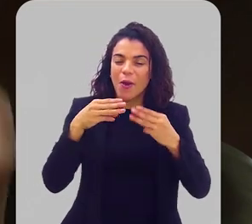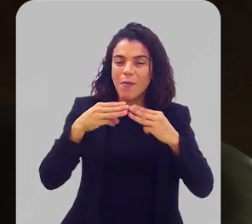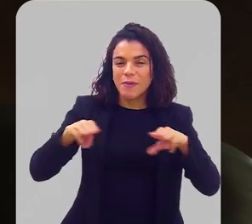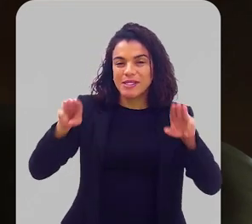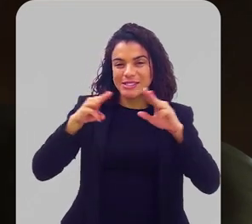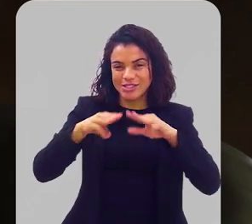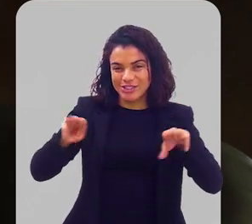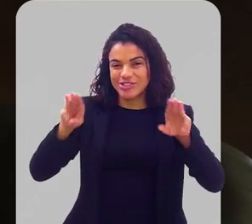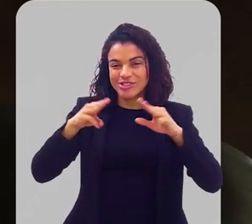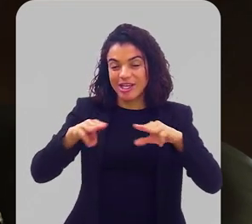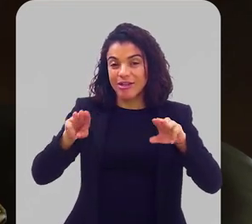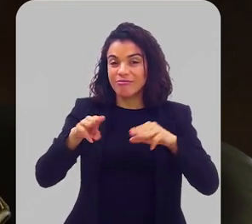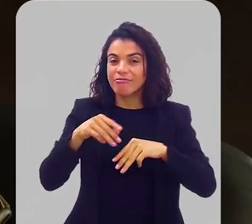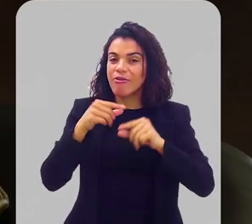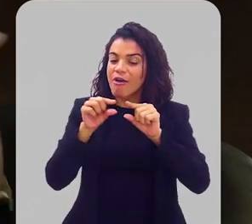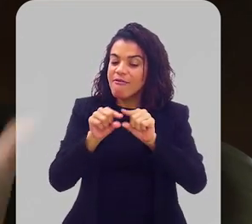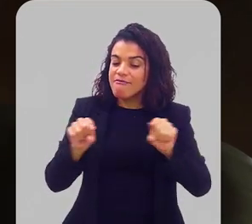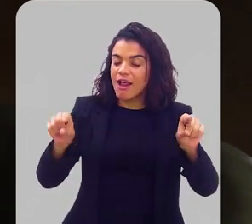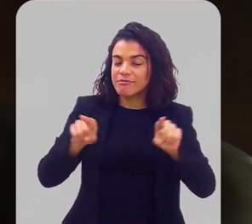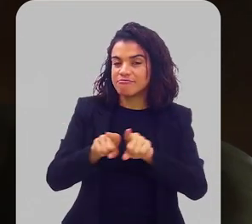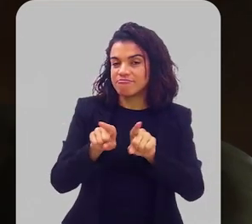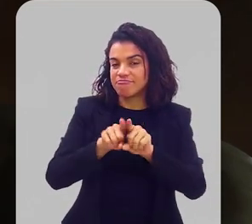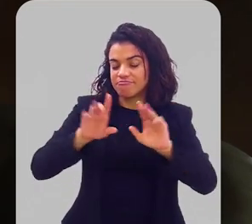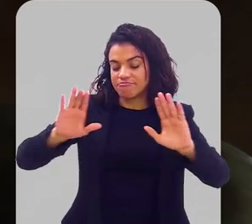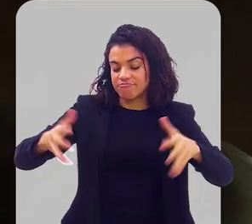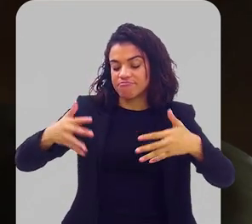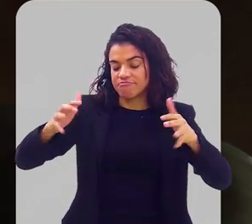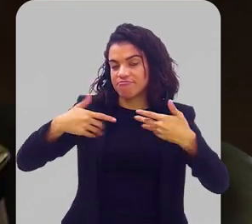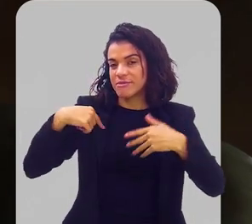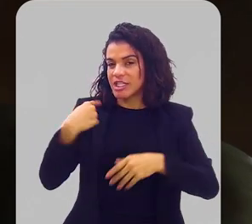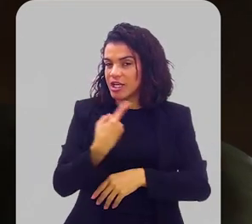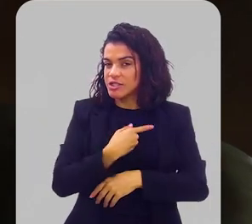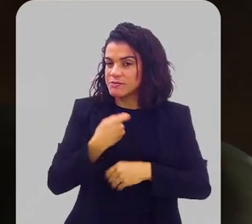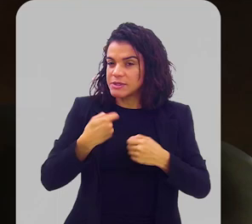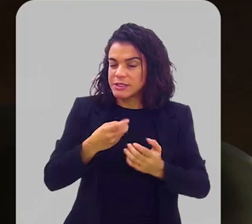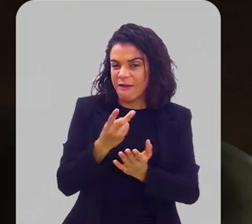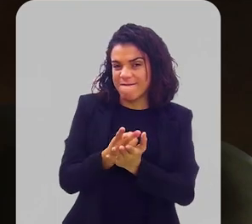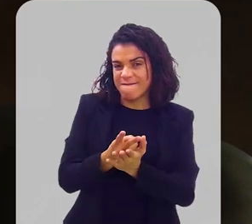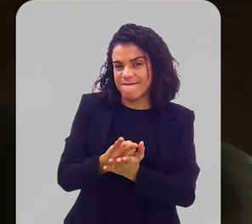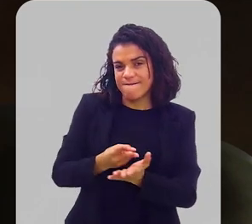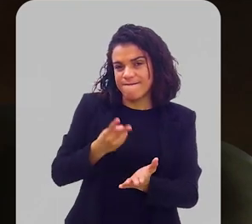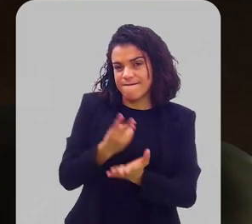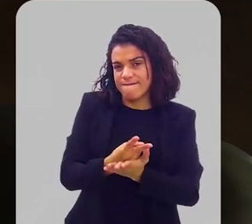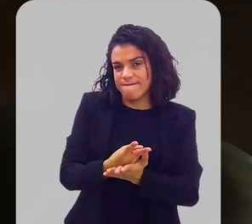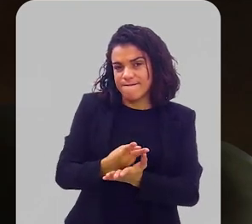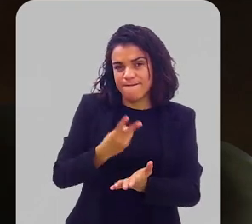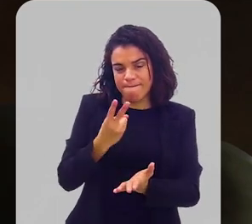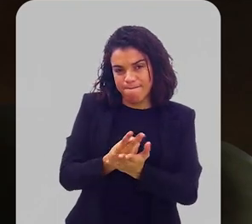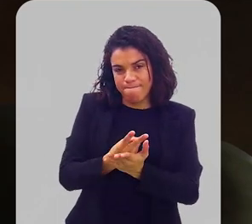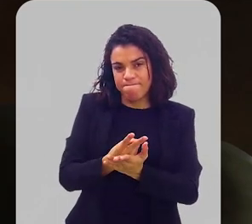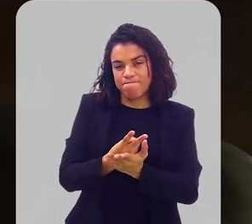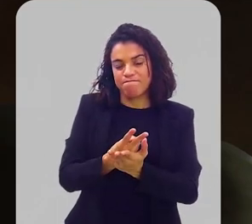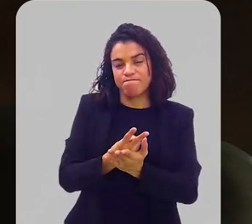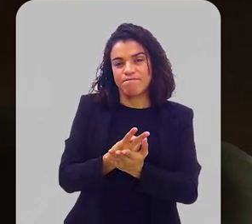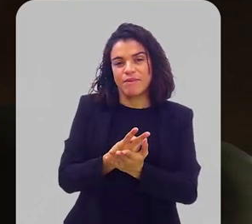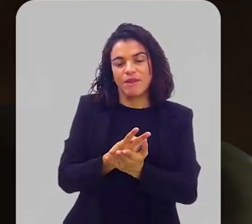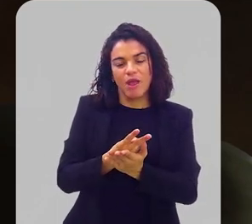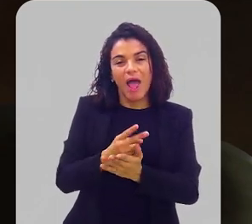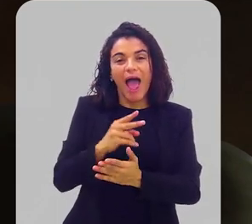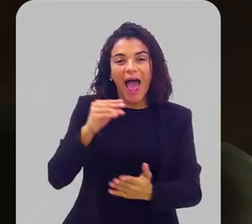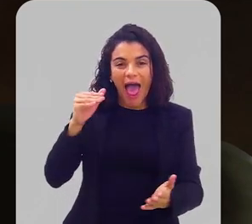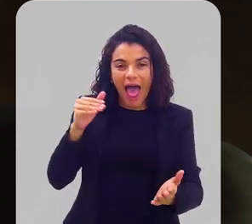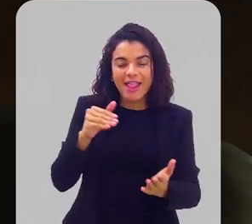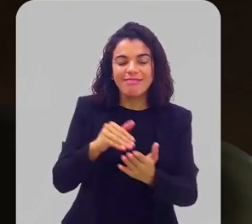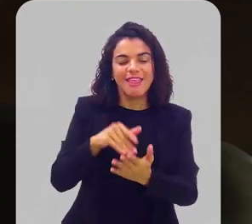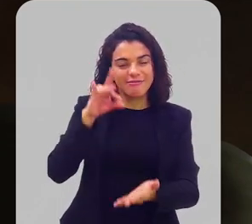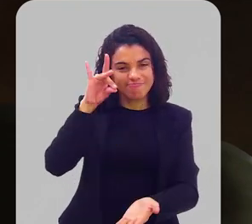frase e uma motivação de que a gente precisa permanecer e manter o nosso propósito até que